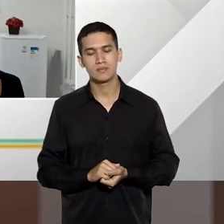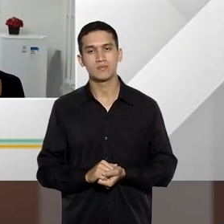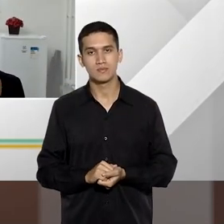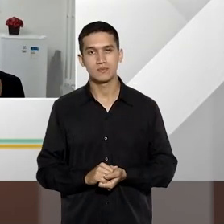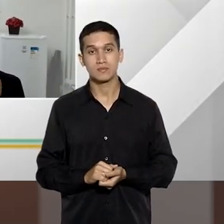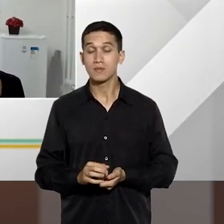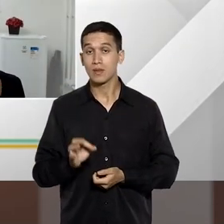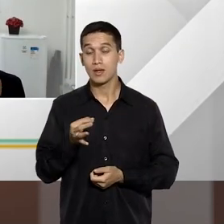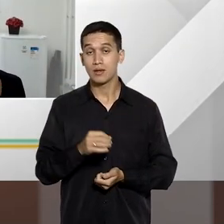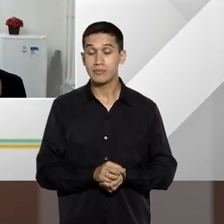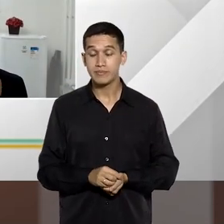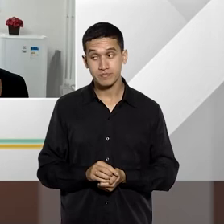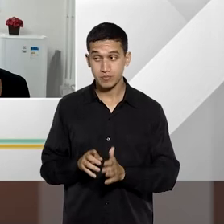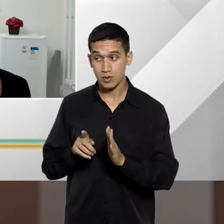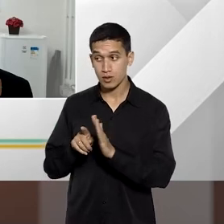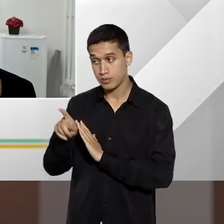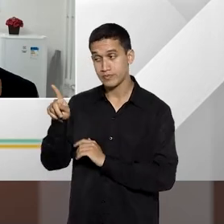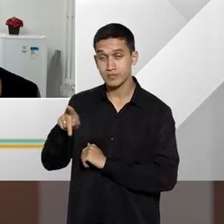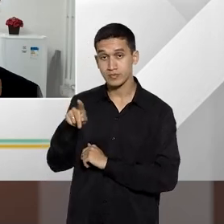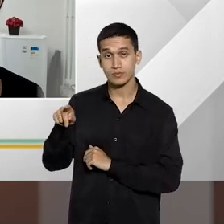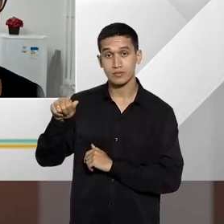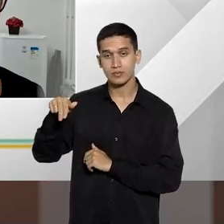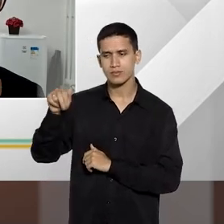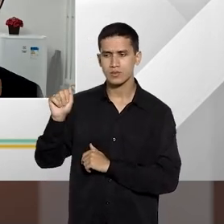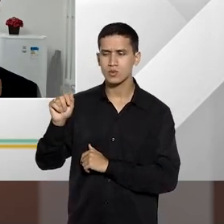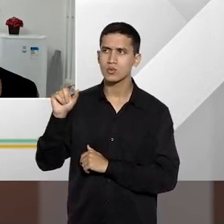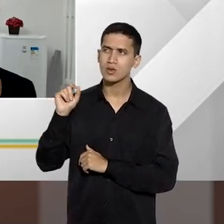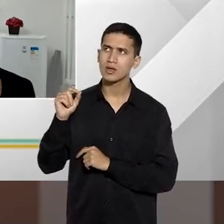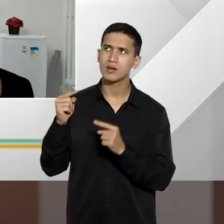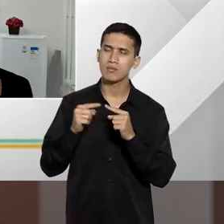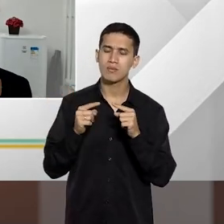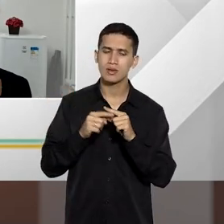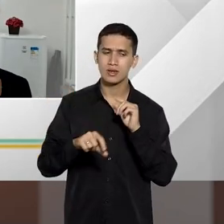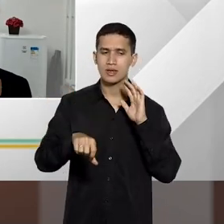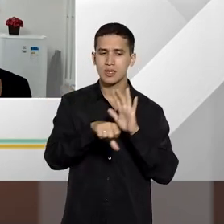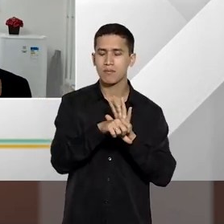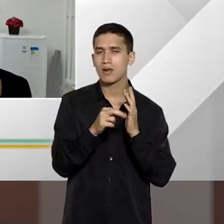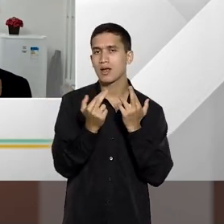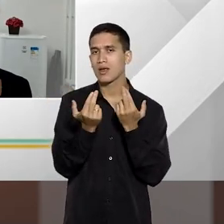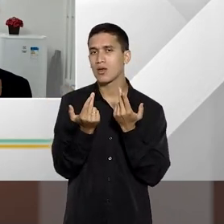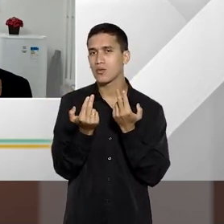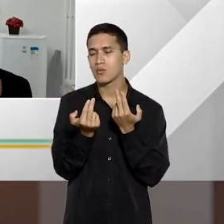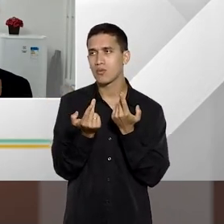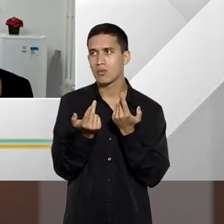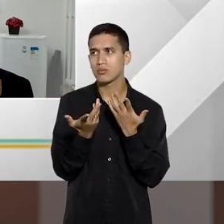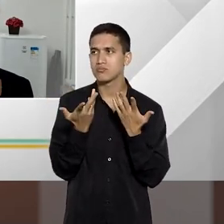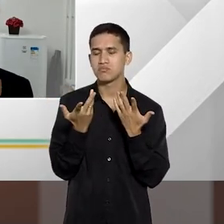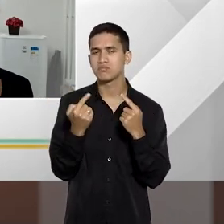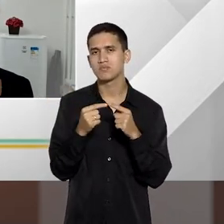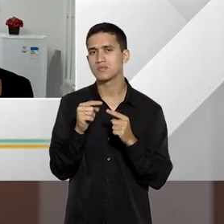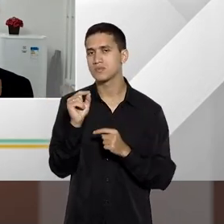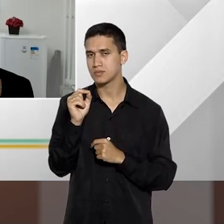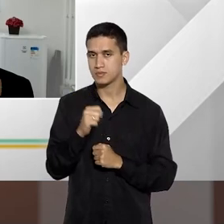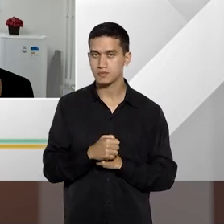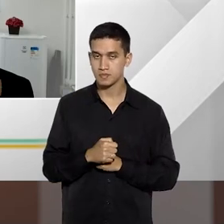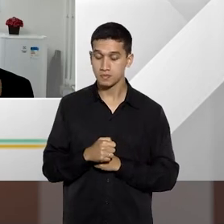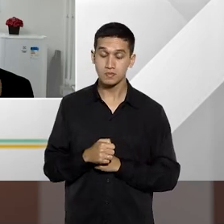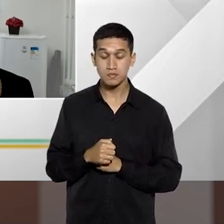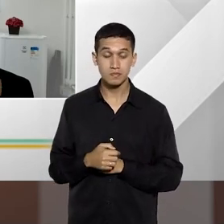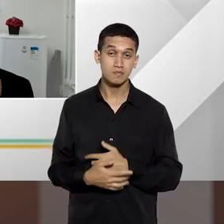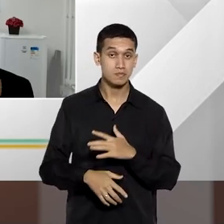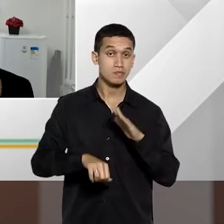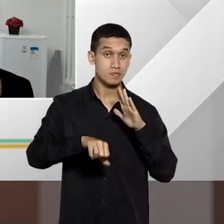Professor Ana, e o que se considera, então, como crimes da mesma espécie, do mesmo tipo, enfim? Crimes da mesma